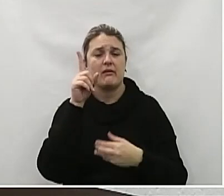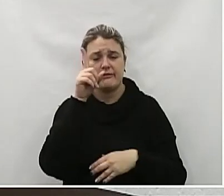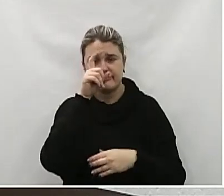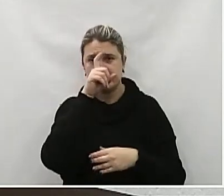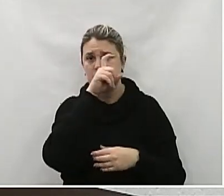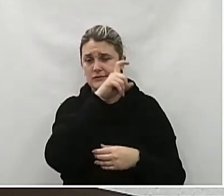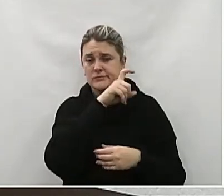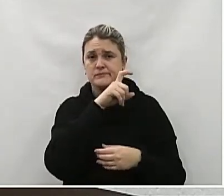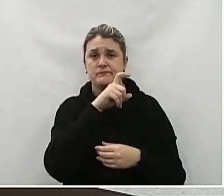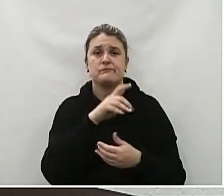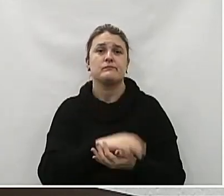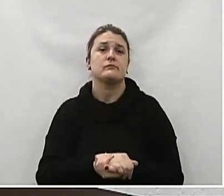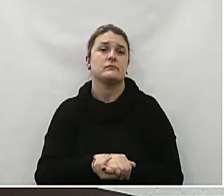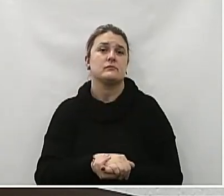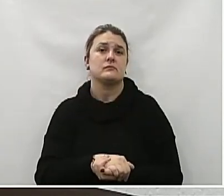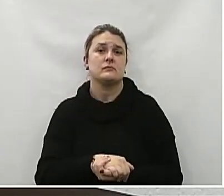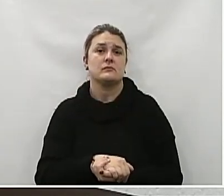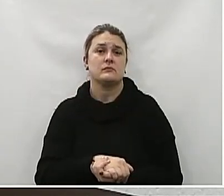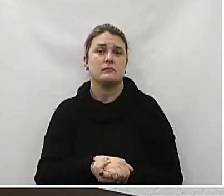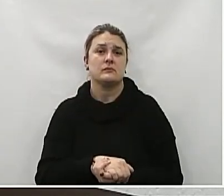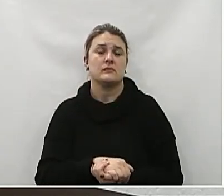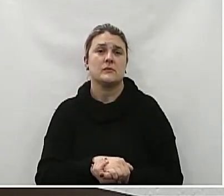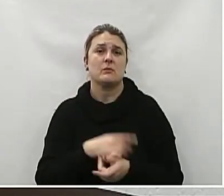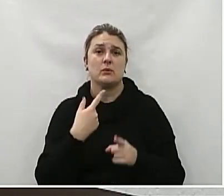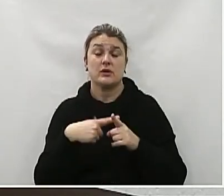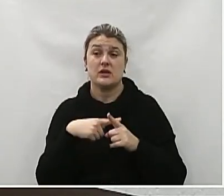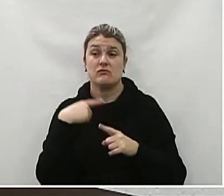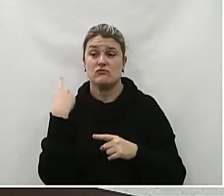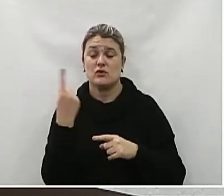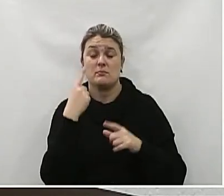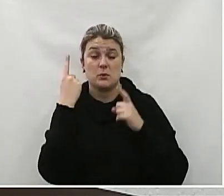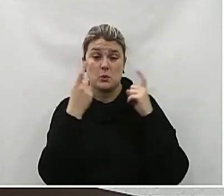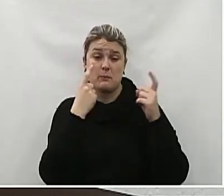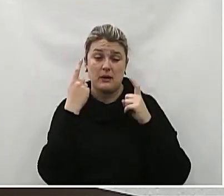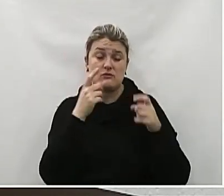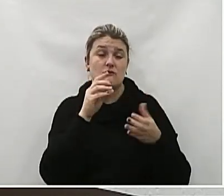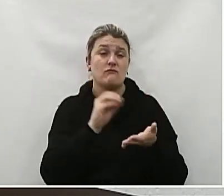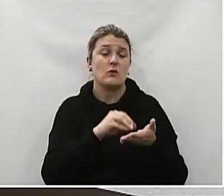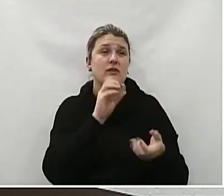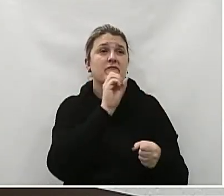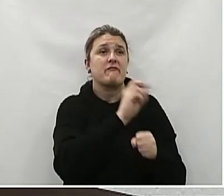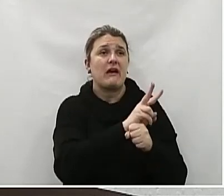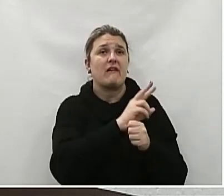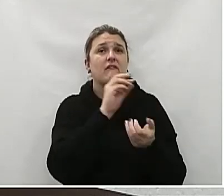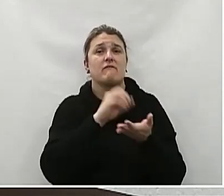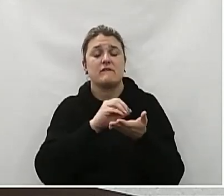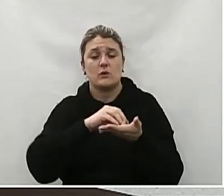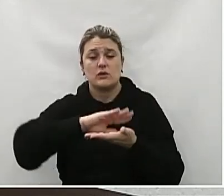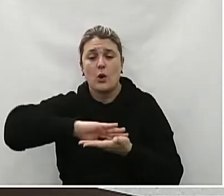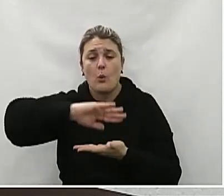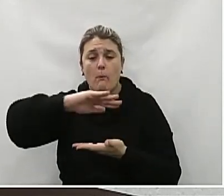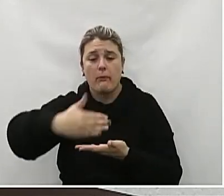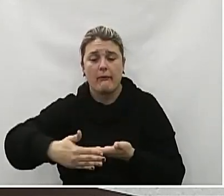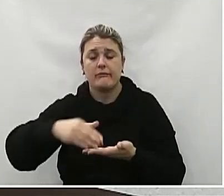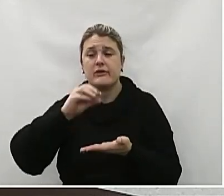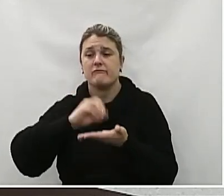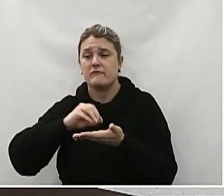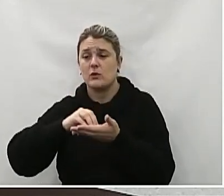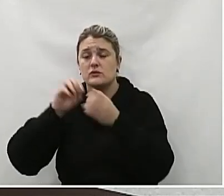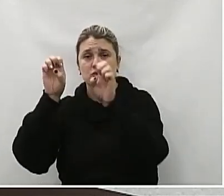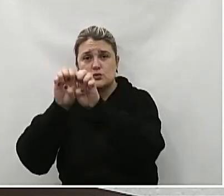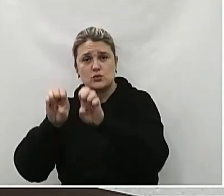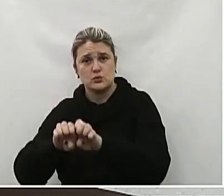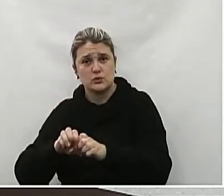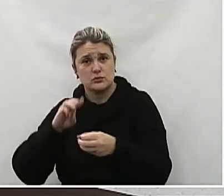preocupam Com a velocidade De lombada Se preocupam Com a lombada Se preocupam Com o estacionamento Com a estrutura municipal